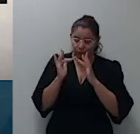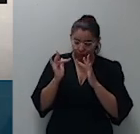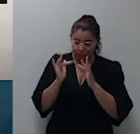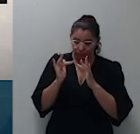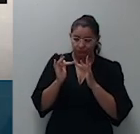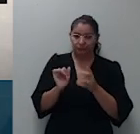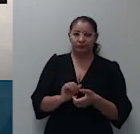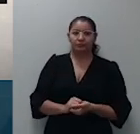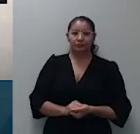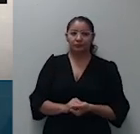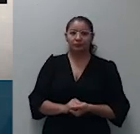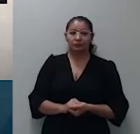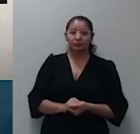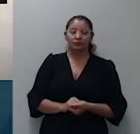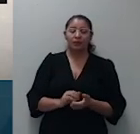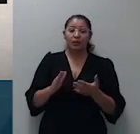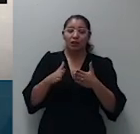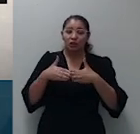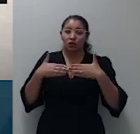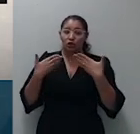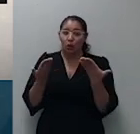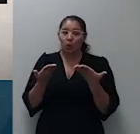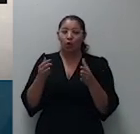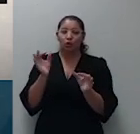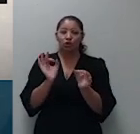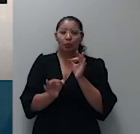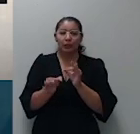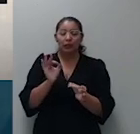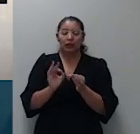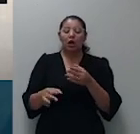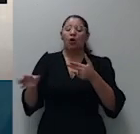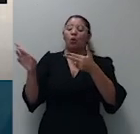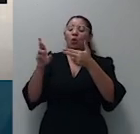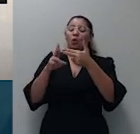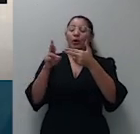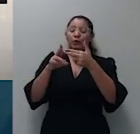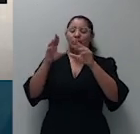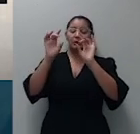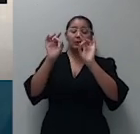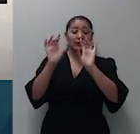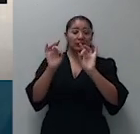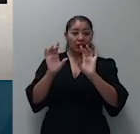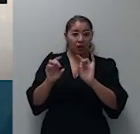eu chamo a julgamento o recurso especial 1799